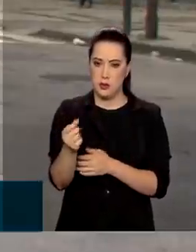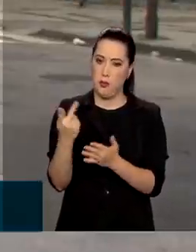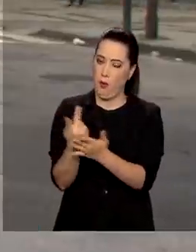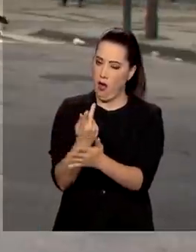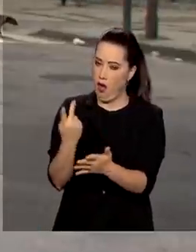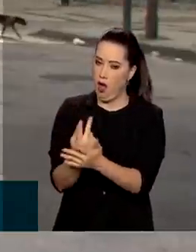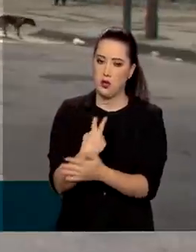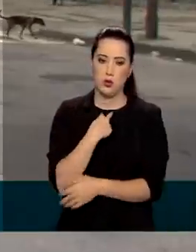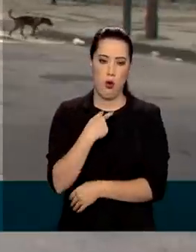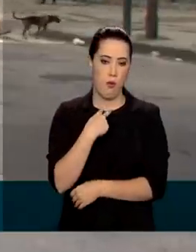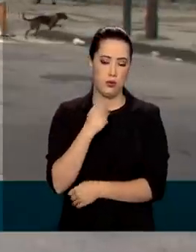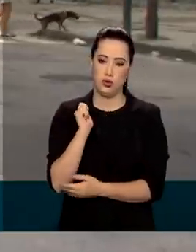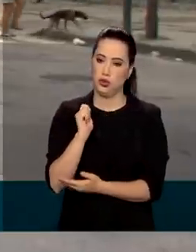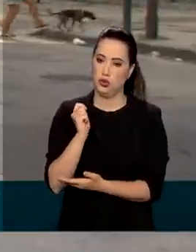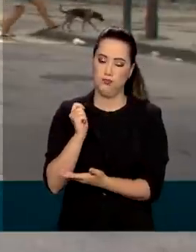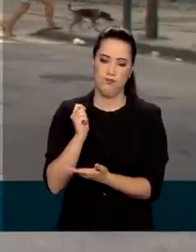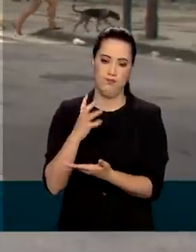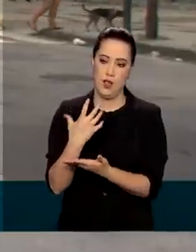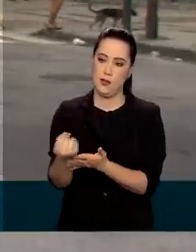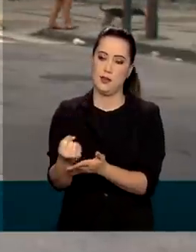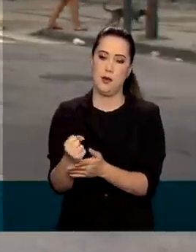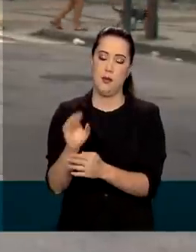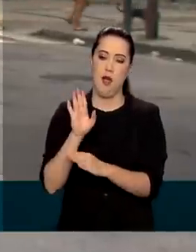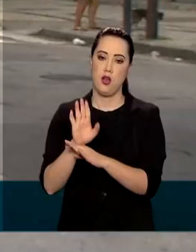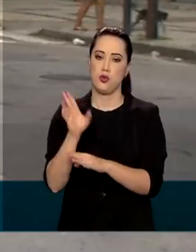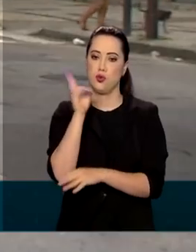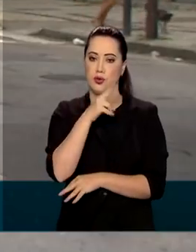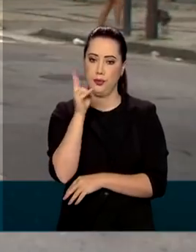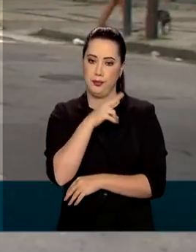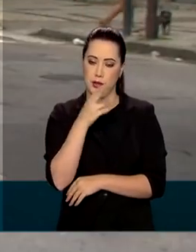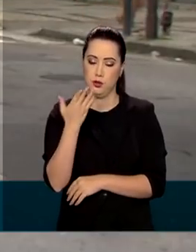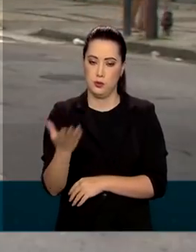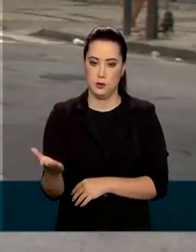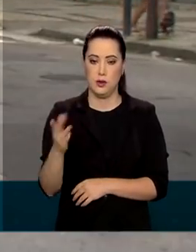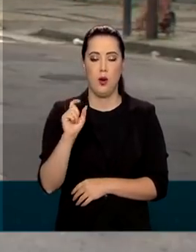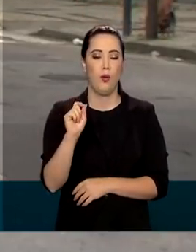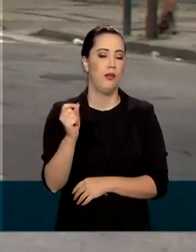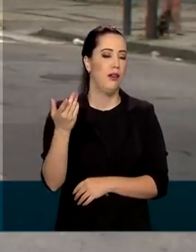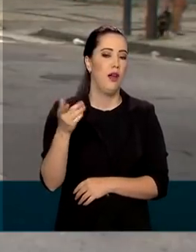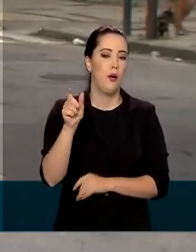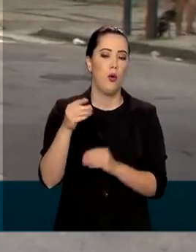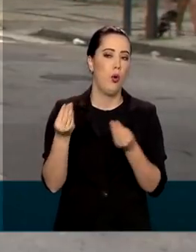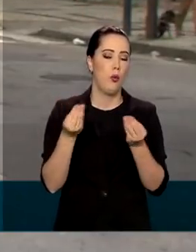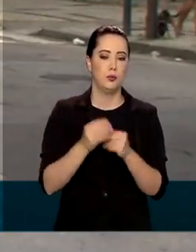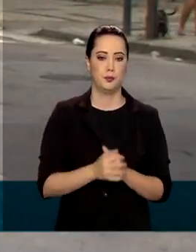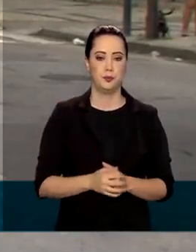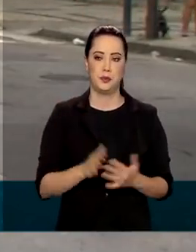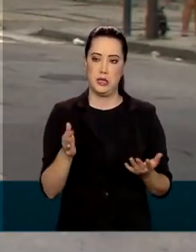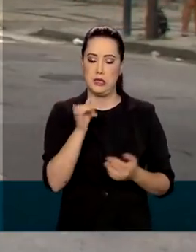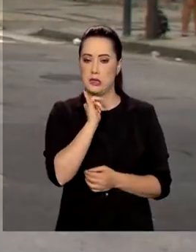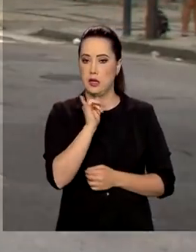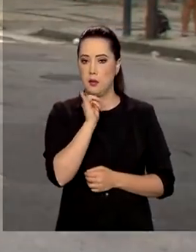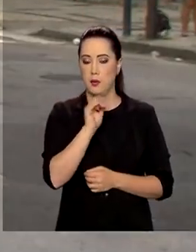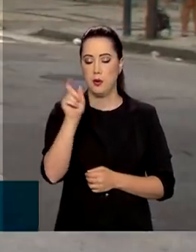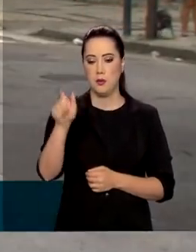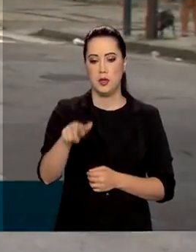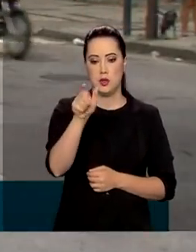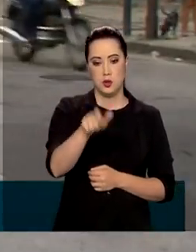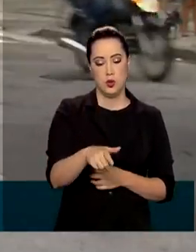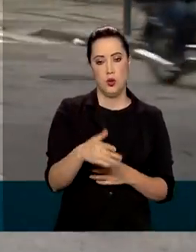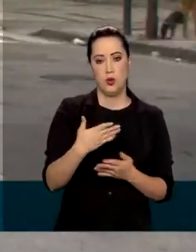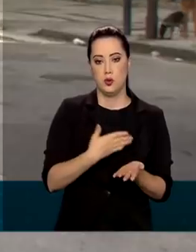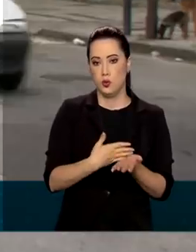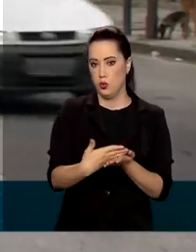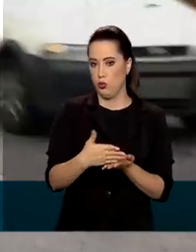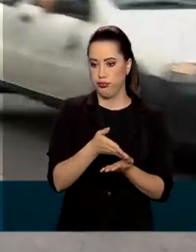União como beneficiários indevidos. E o que são esses beneficiários indevidos? São pessoas que, por exemplo, durante esse